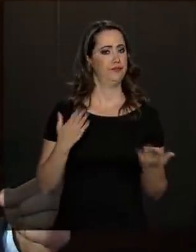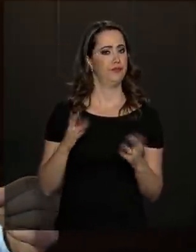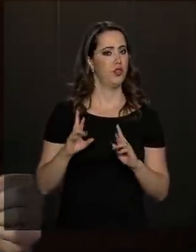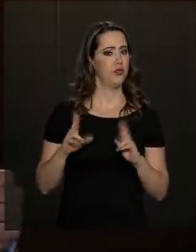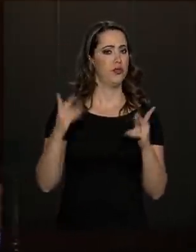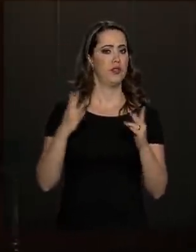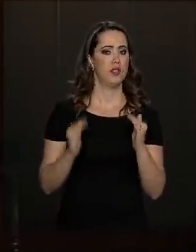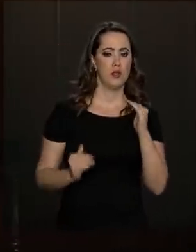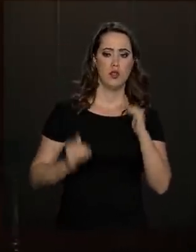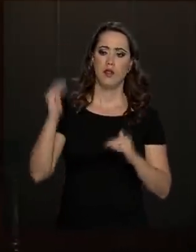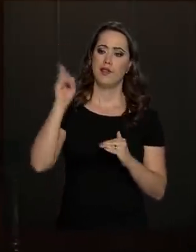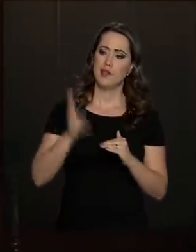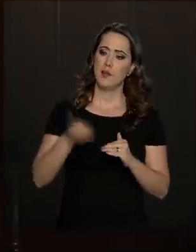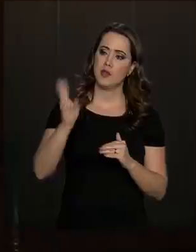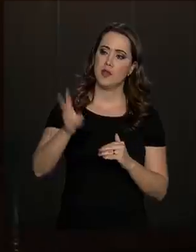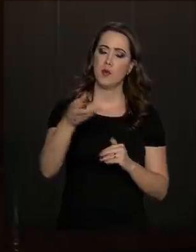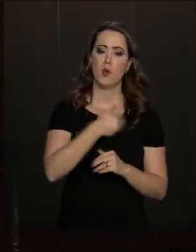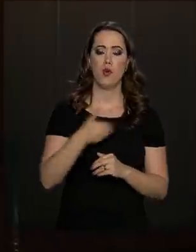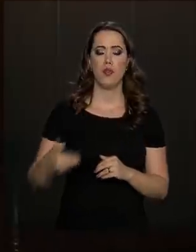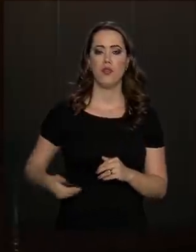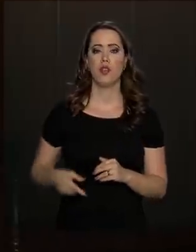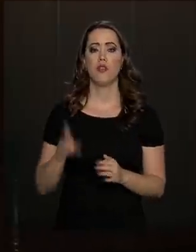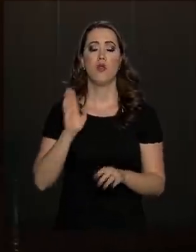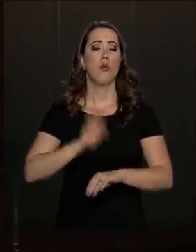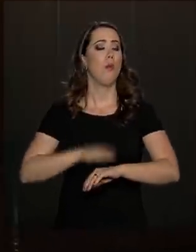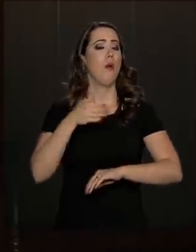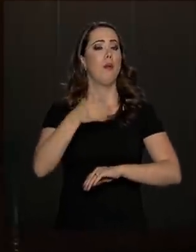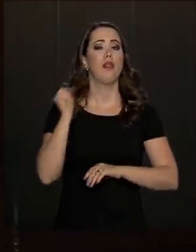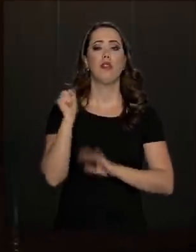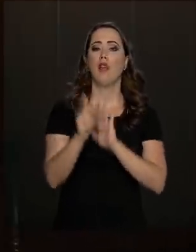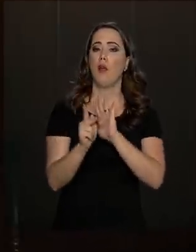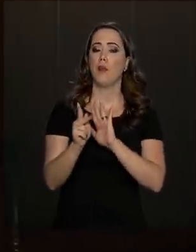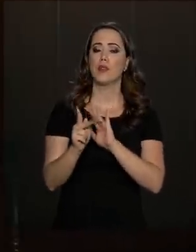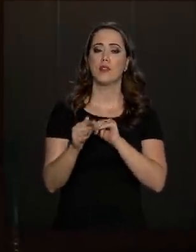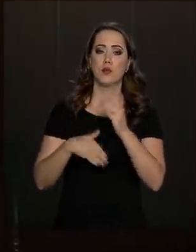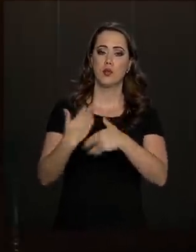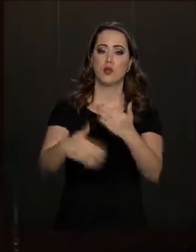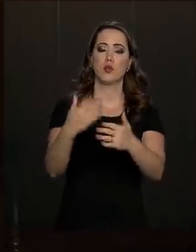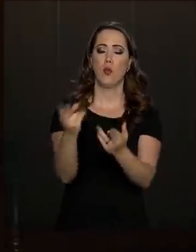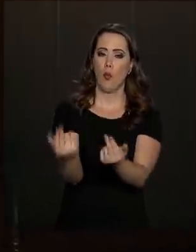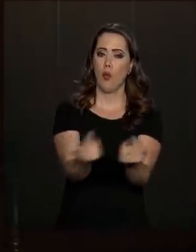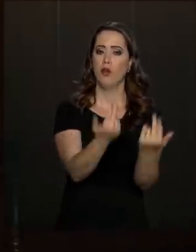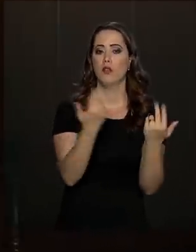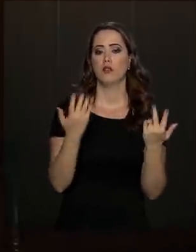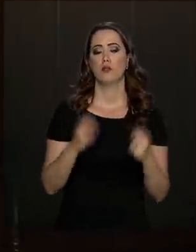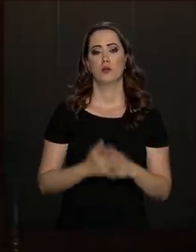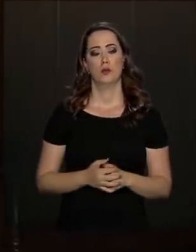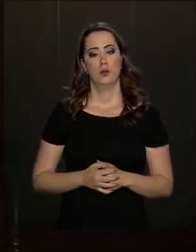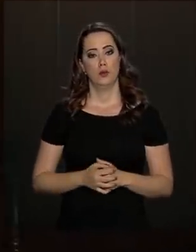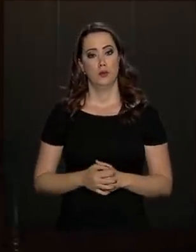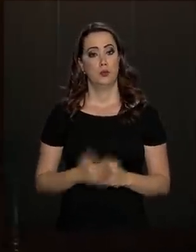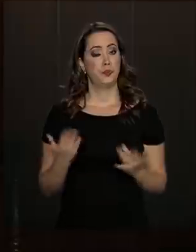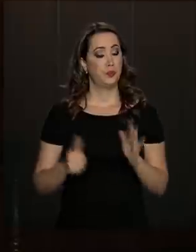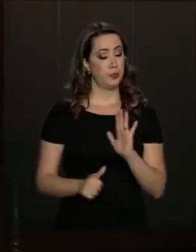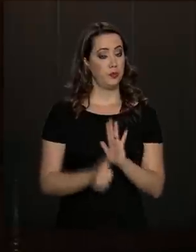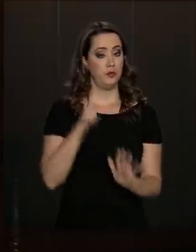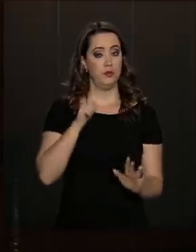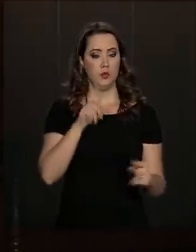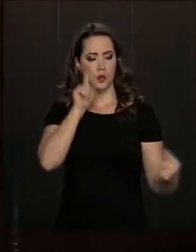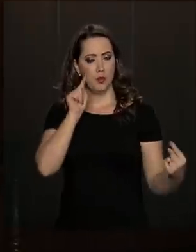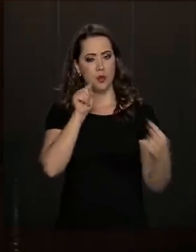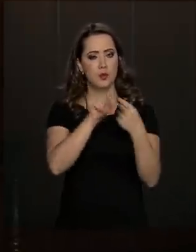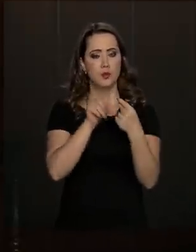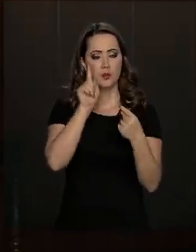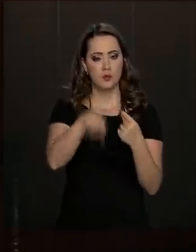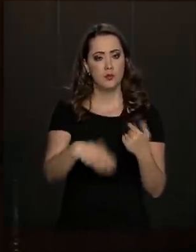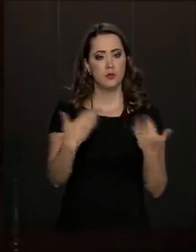disparidade persiste a vida toda, mas o governo ainda na hora da aposentadoria ainda continua fabricando essas desigualdades. Então, o primeiro aspecto a ser